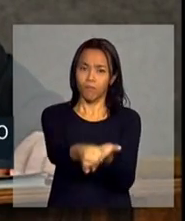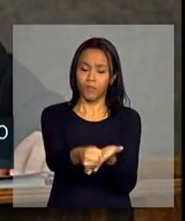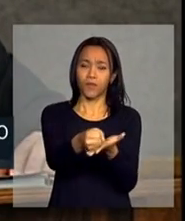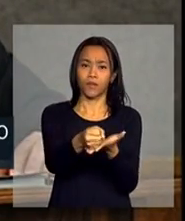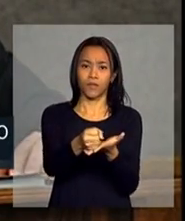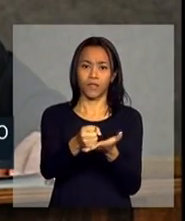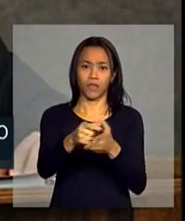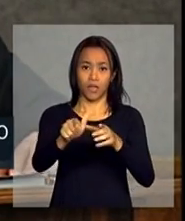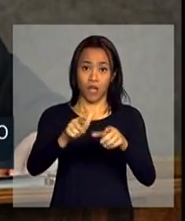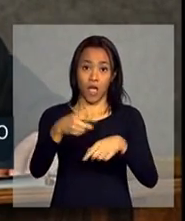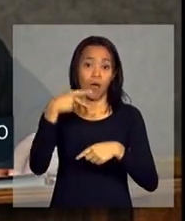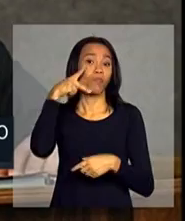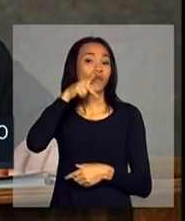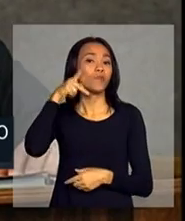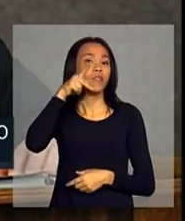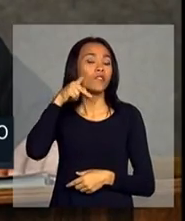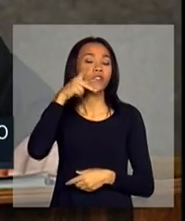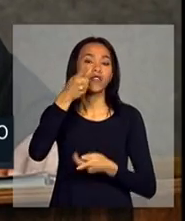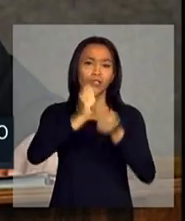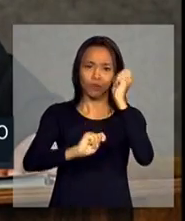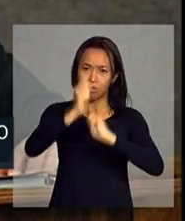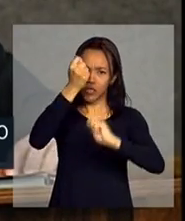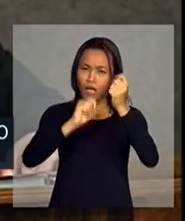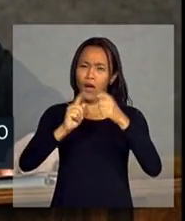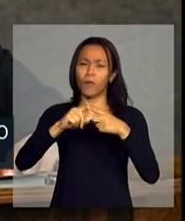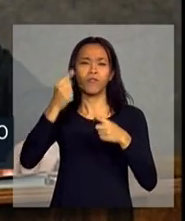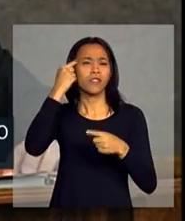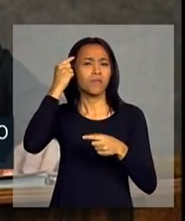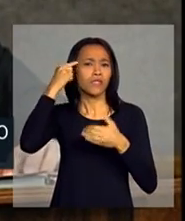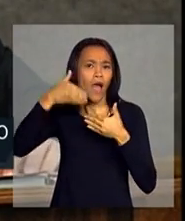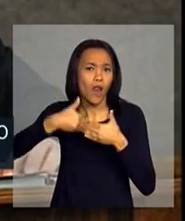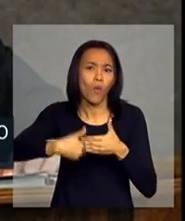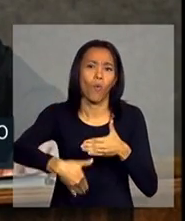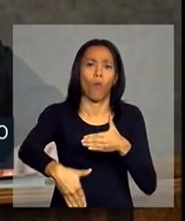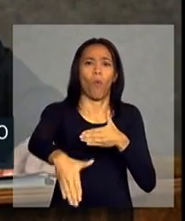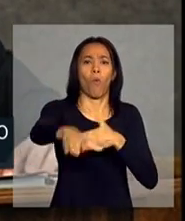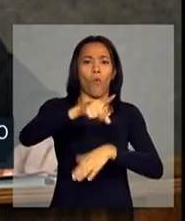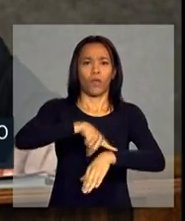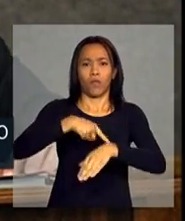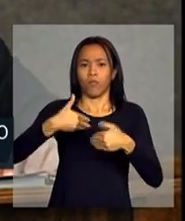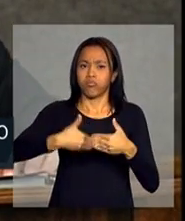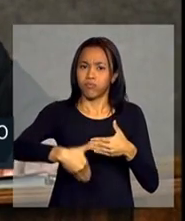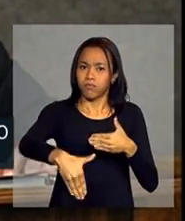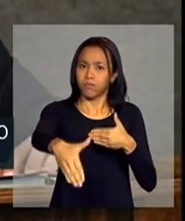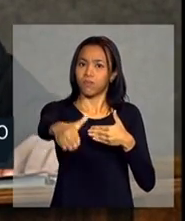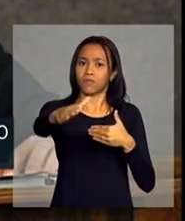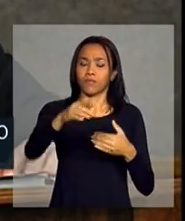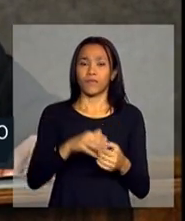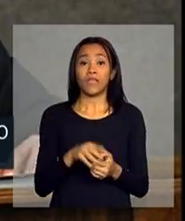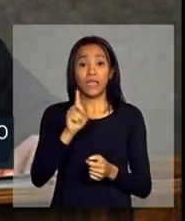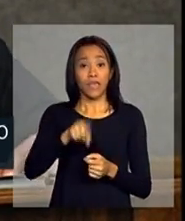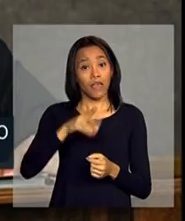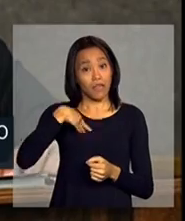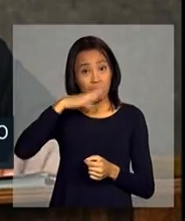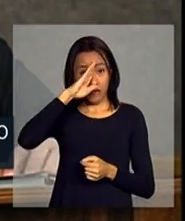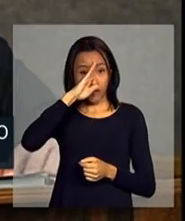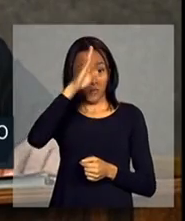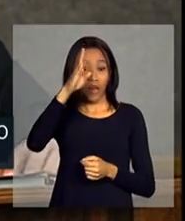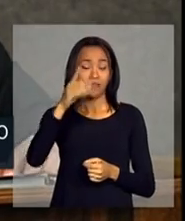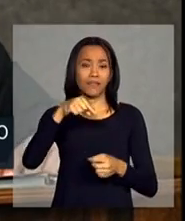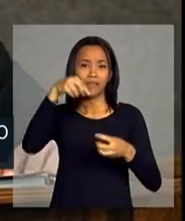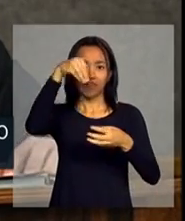a política industrial como uma política de longo prazo, que são fundamentais dentro dos próprios eixos